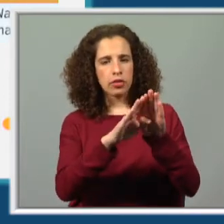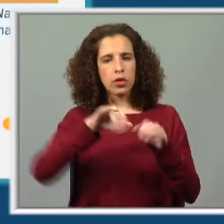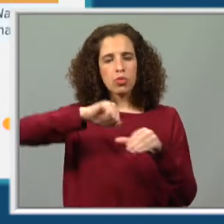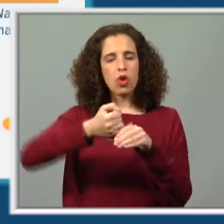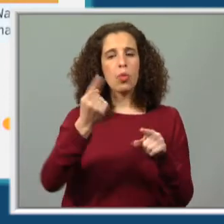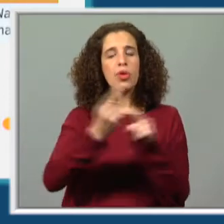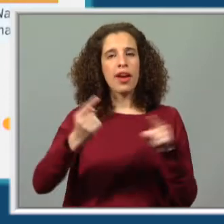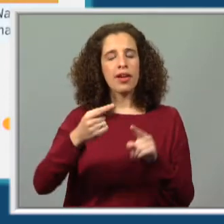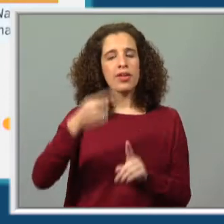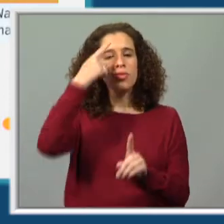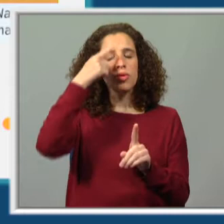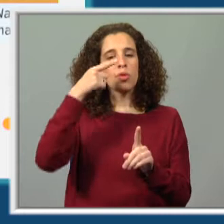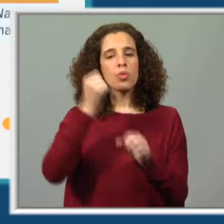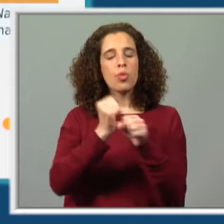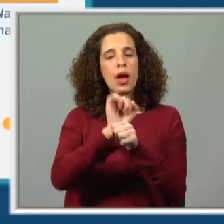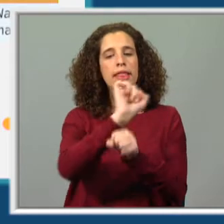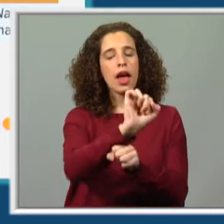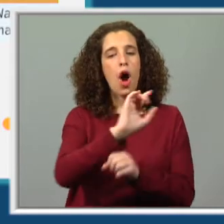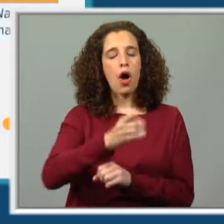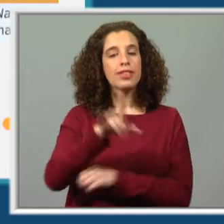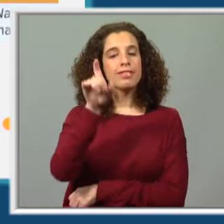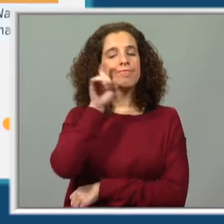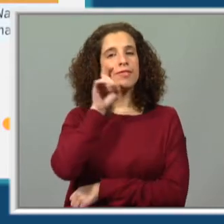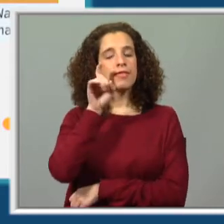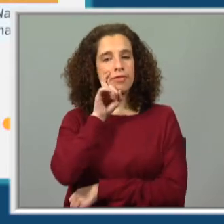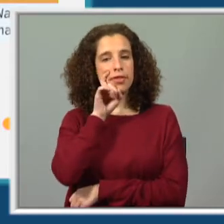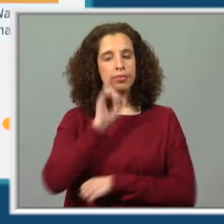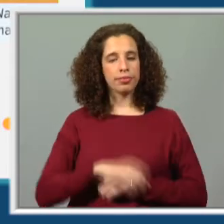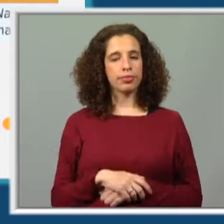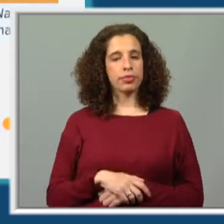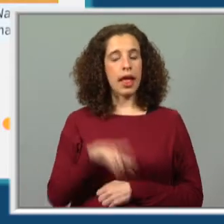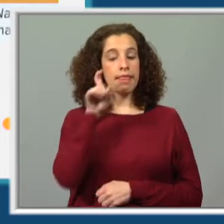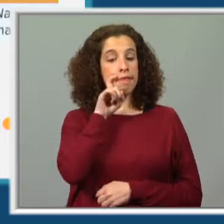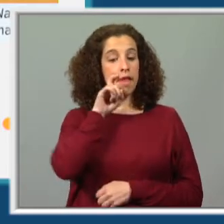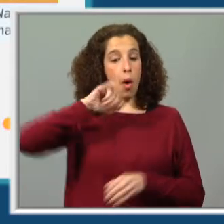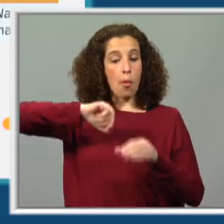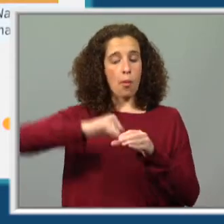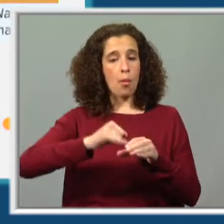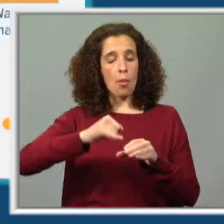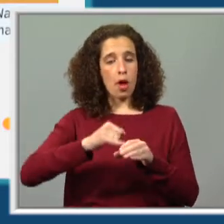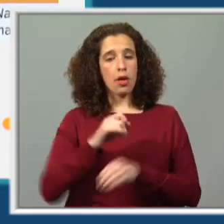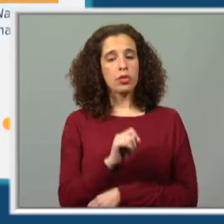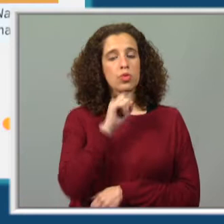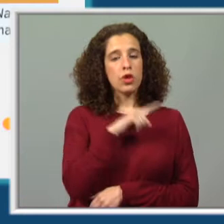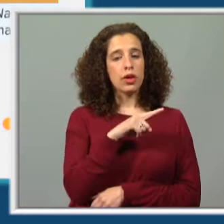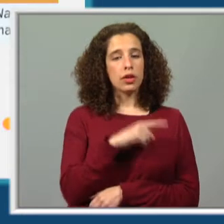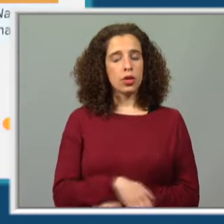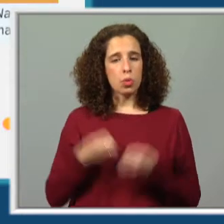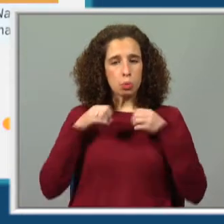sua função era, era qual? Era defender o formigueiro de possíveis, que é,